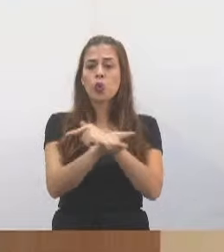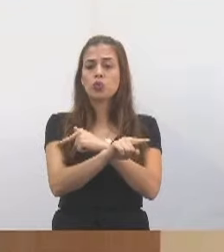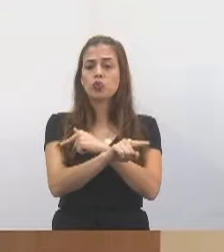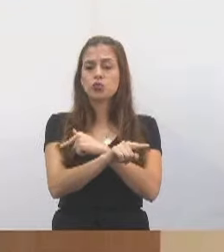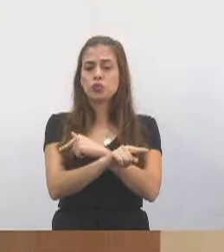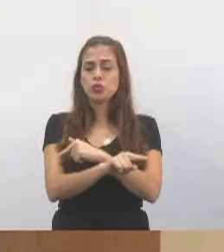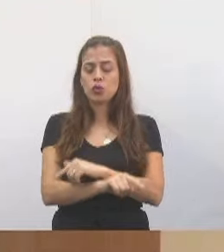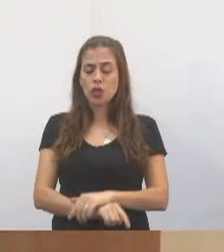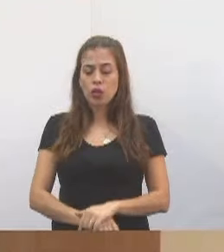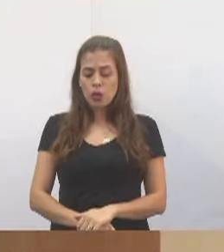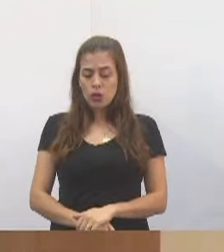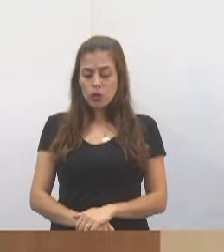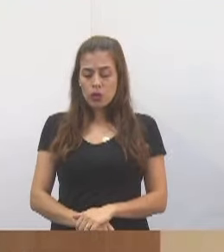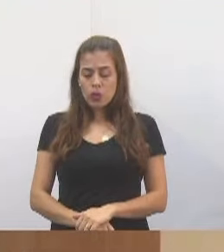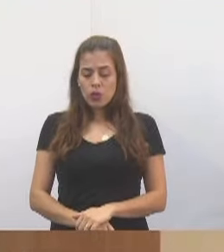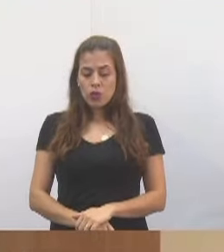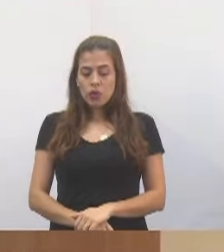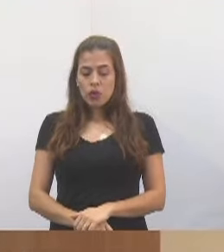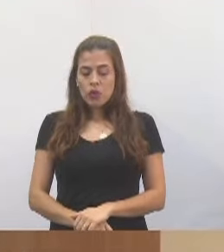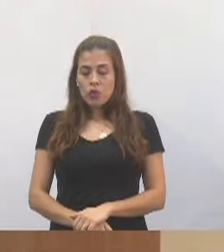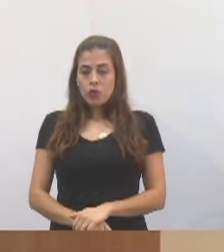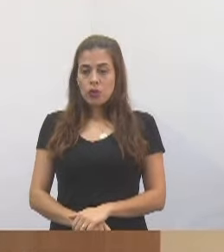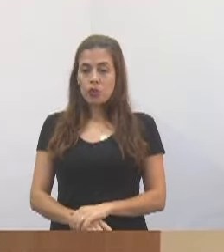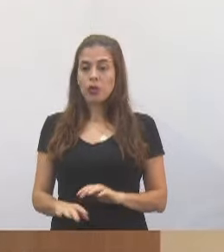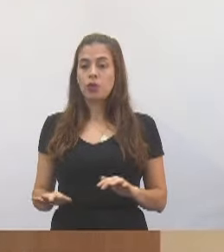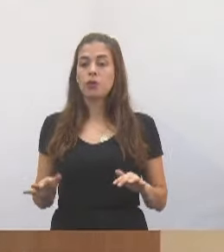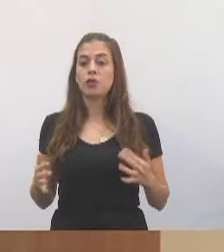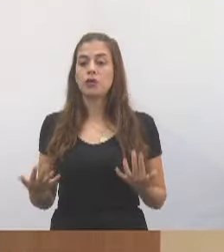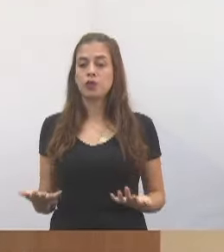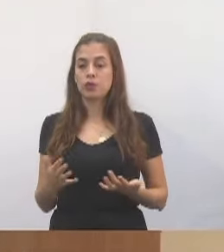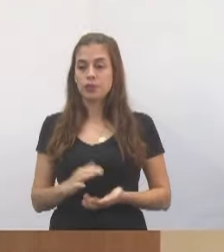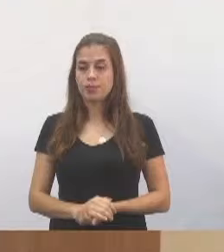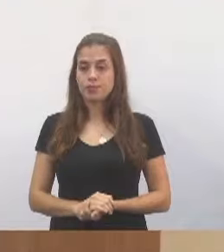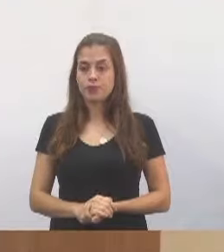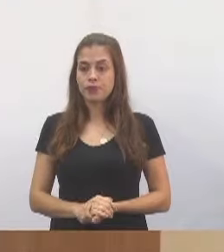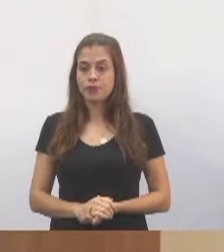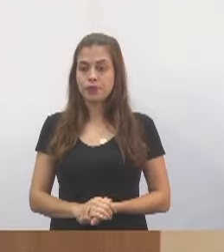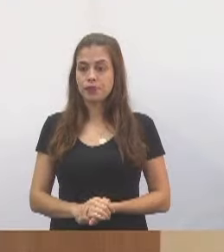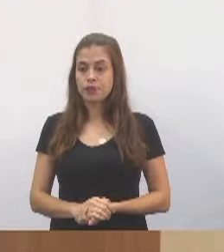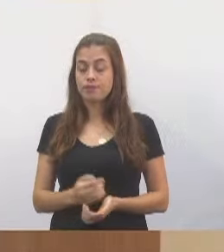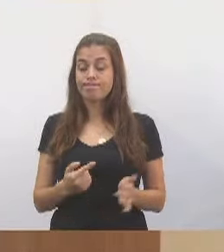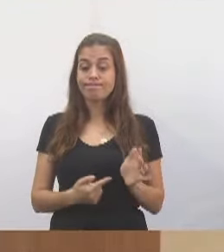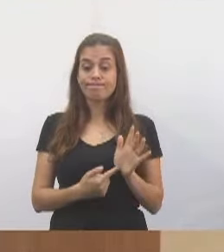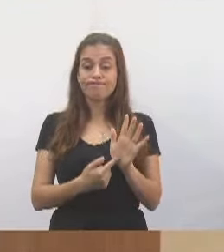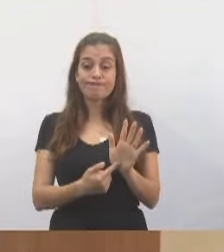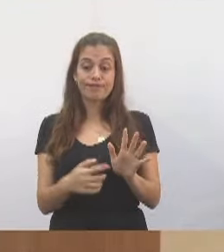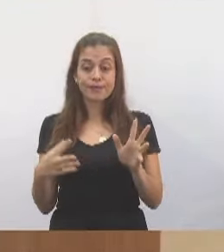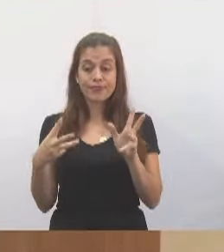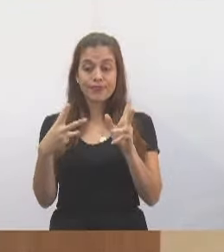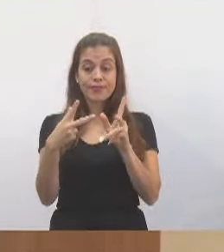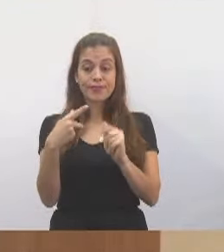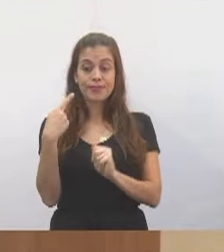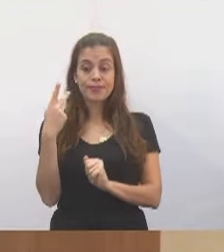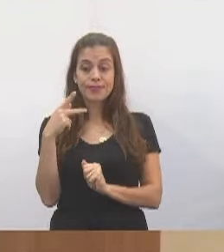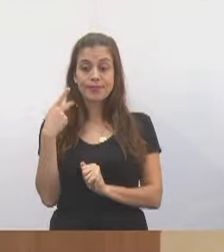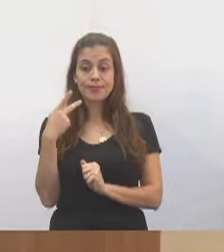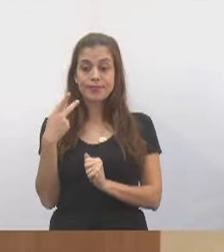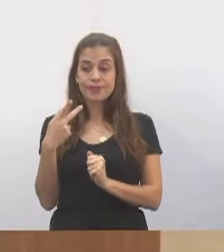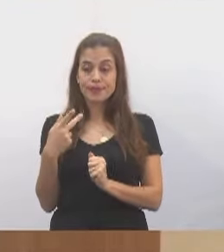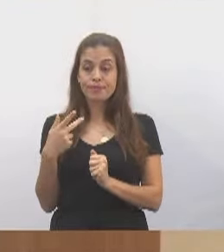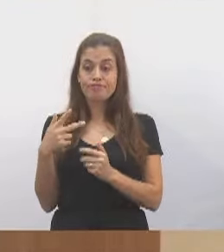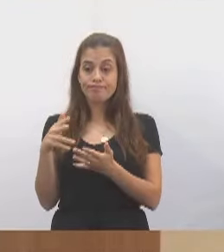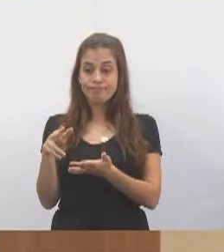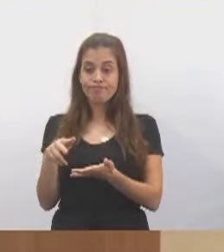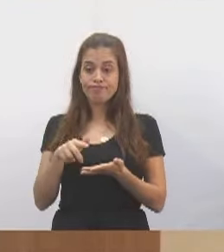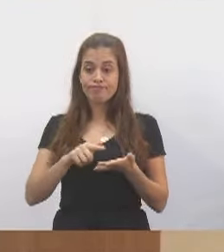isso que é inconstitucional. Então está aqui, o acordo, acho que todos os vereadores receberam, não